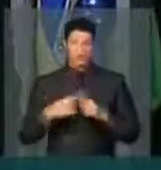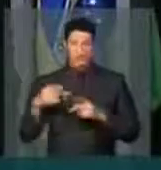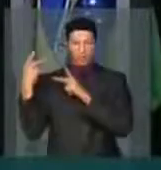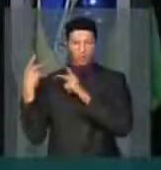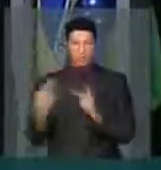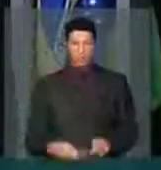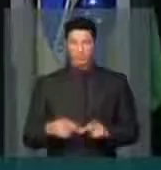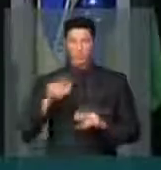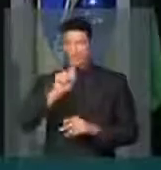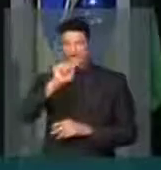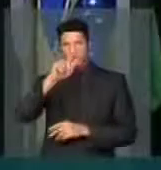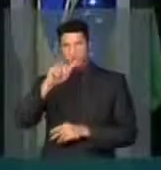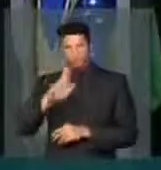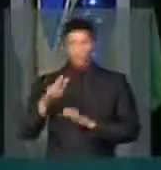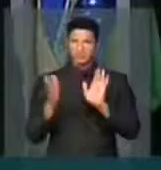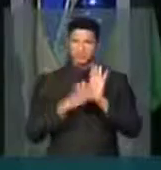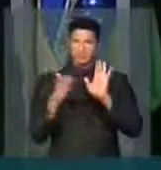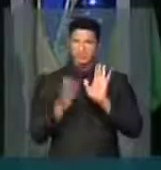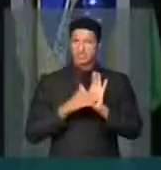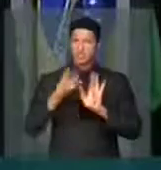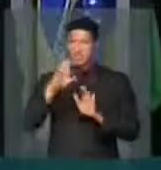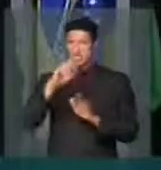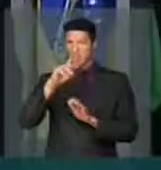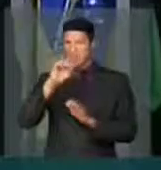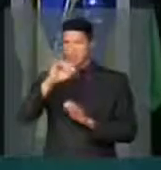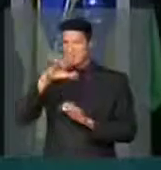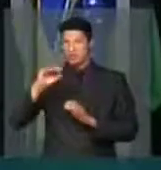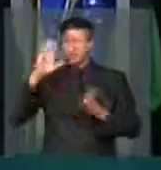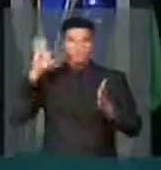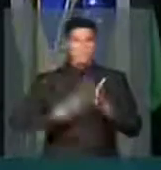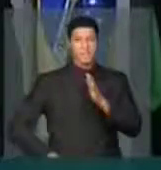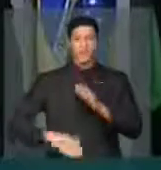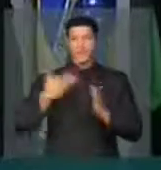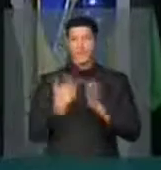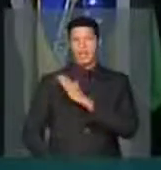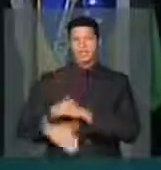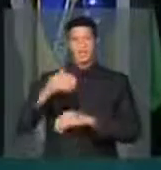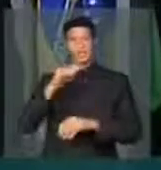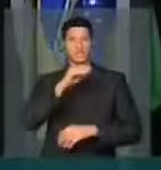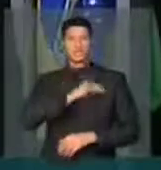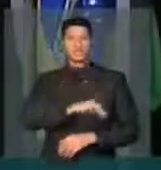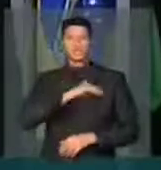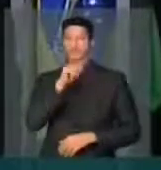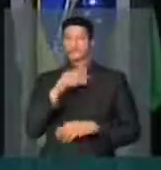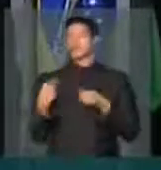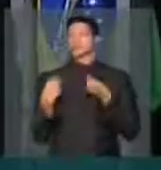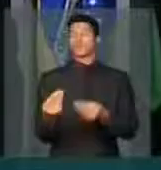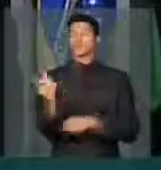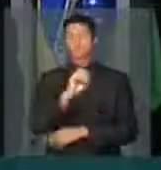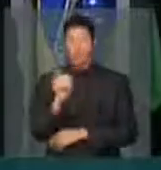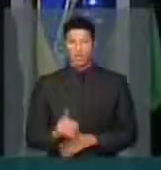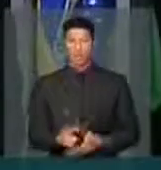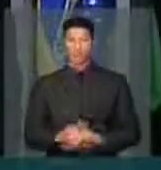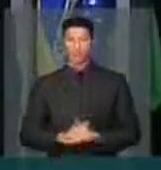o projeto da AGU tratava de reposição de perdas salariais, que vossa excelência não deu.